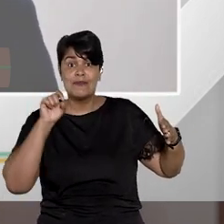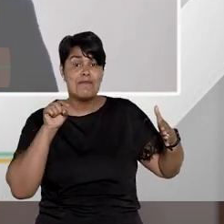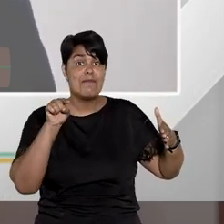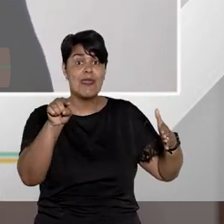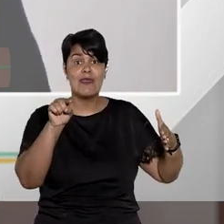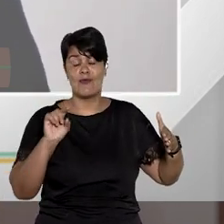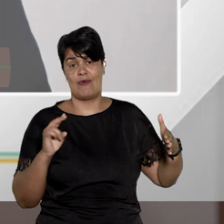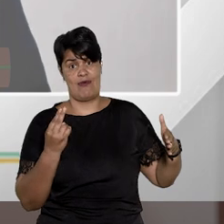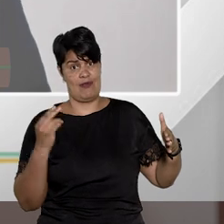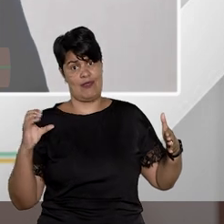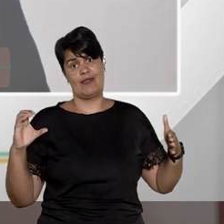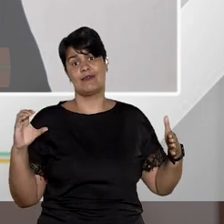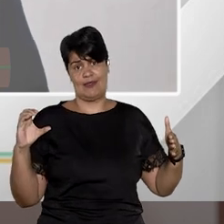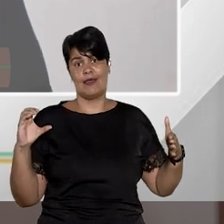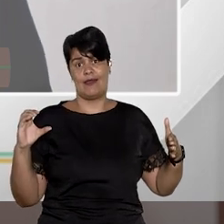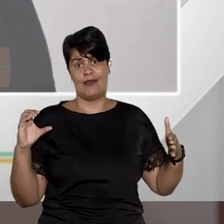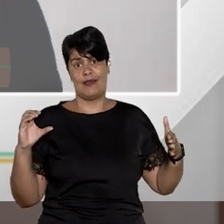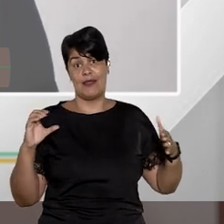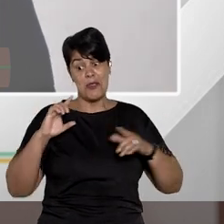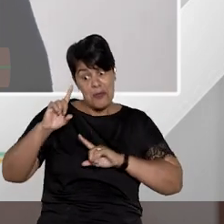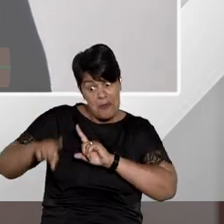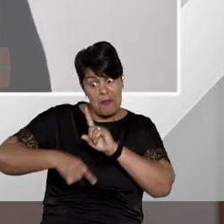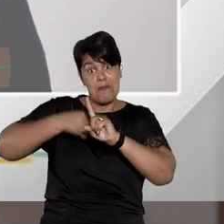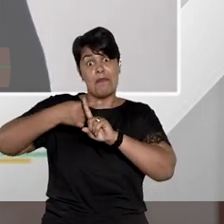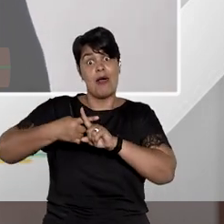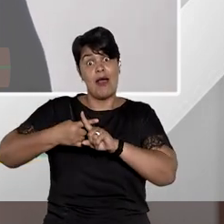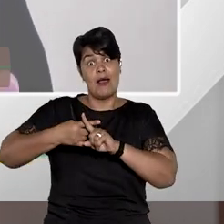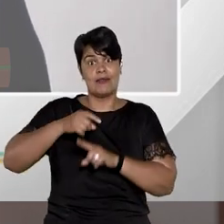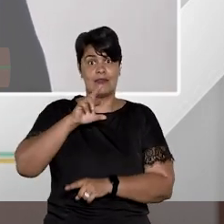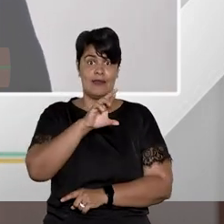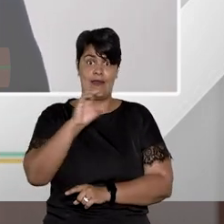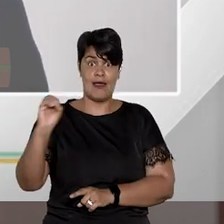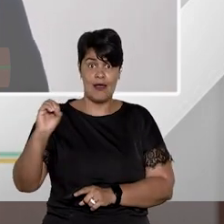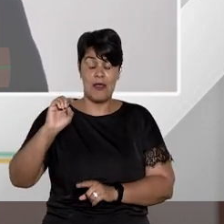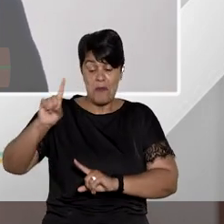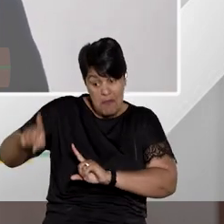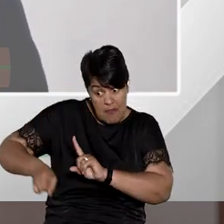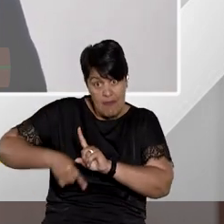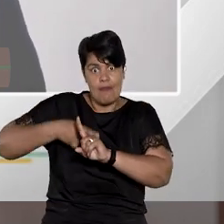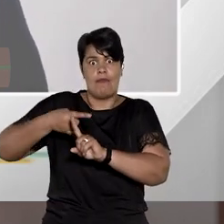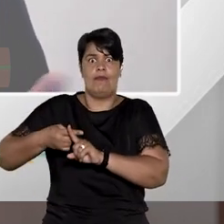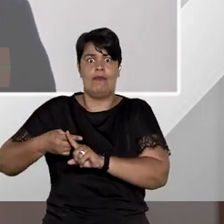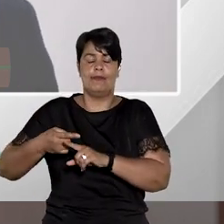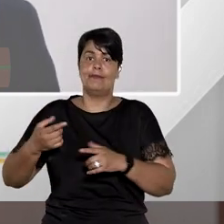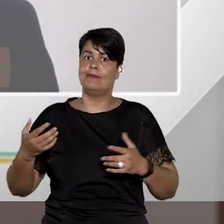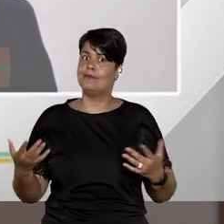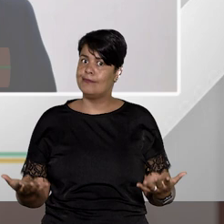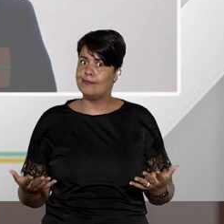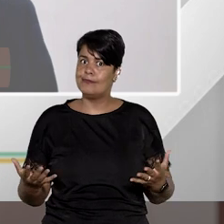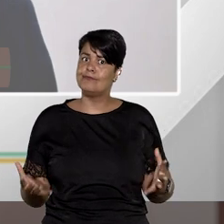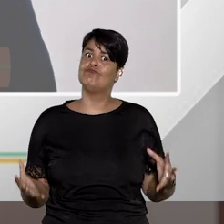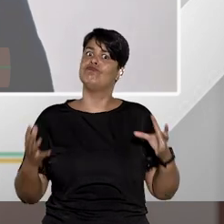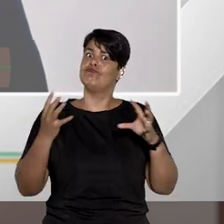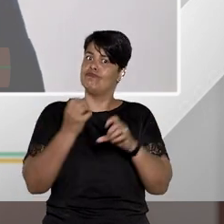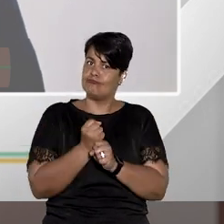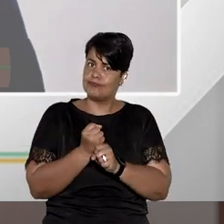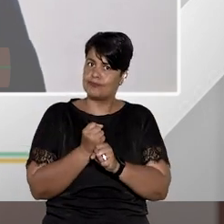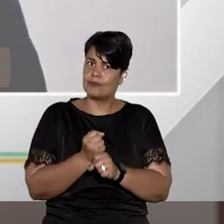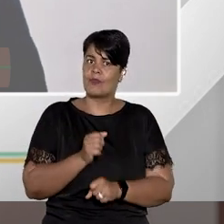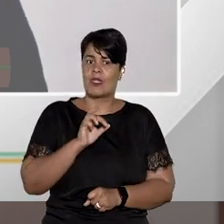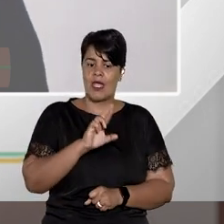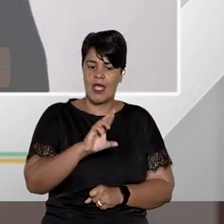habeas corpus fora os recursos ordinários em habeas corpus que na essência são a mesma coisa então juntando HC e